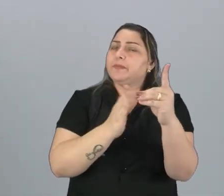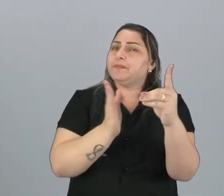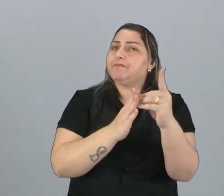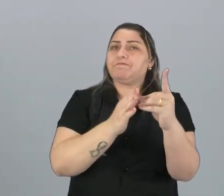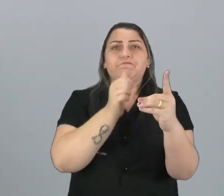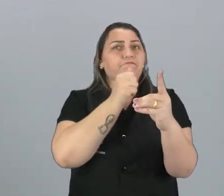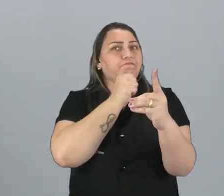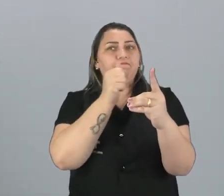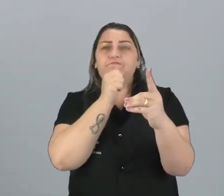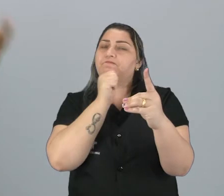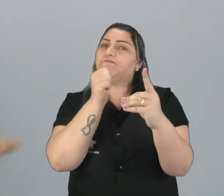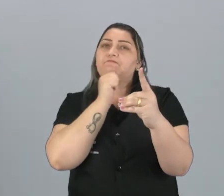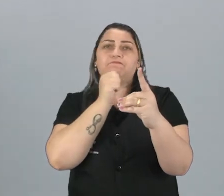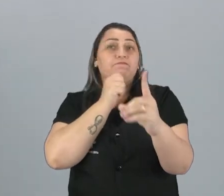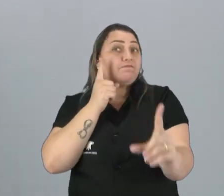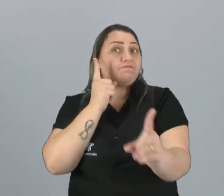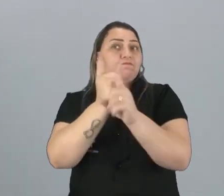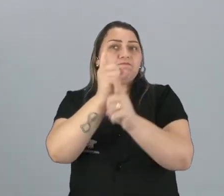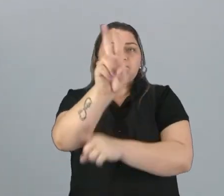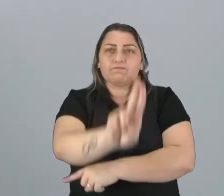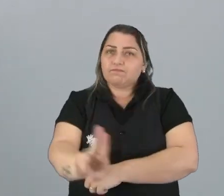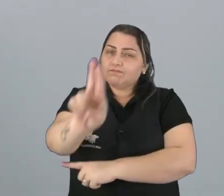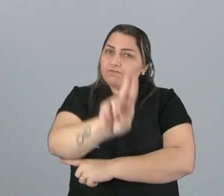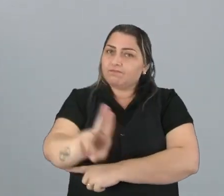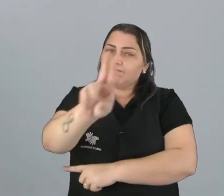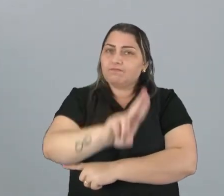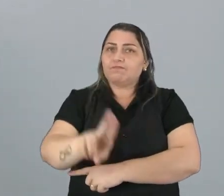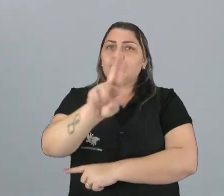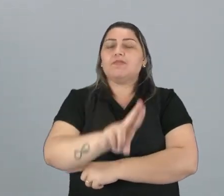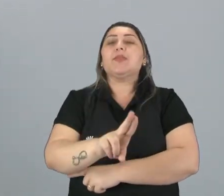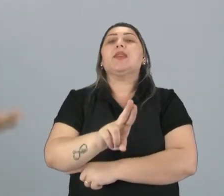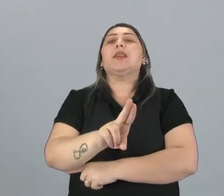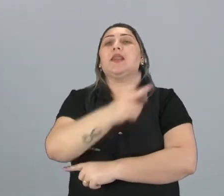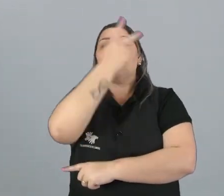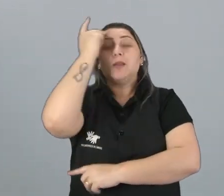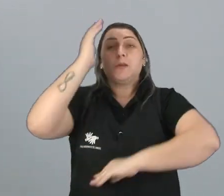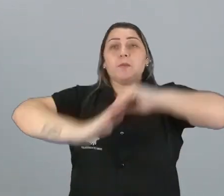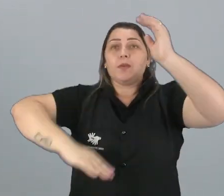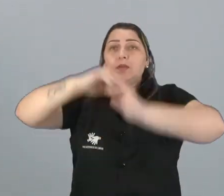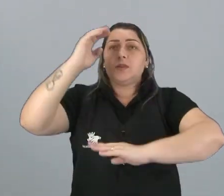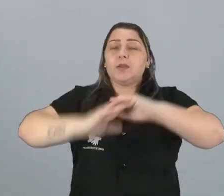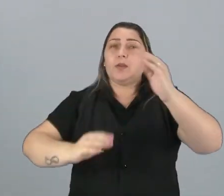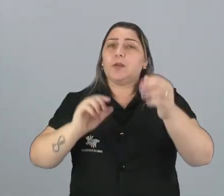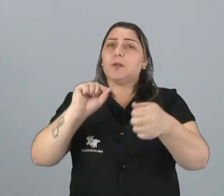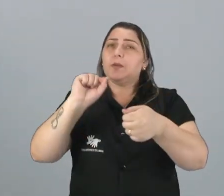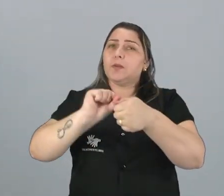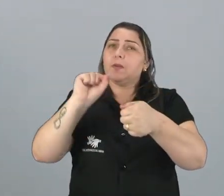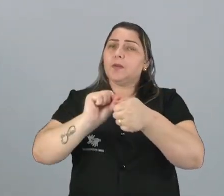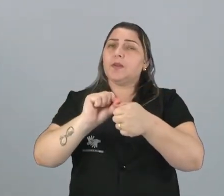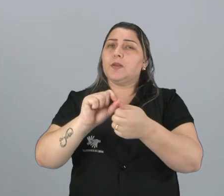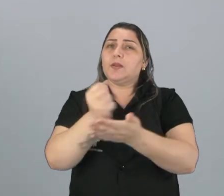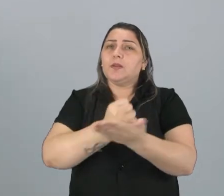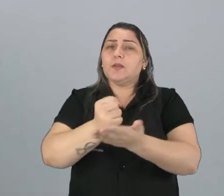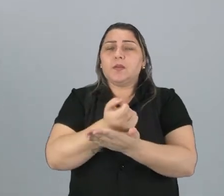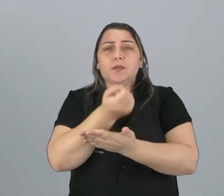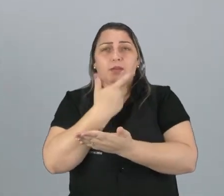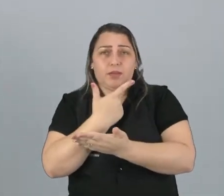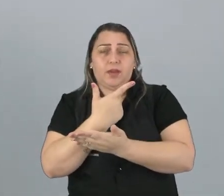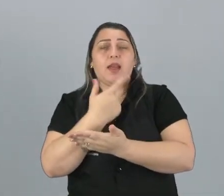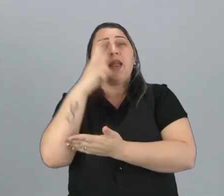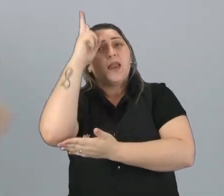e que muitas delas, ainda não foram nem utilizadas, ainda pelos fármacos, para a produção de remédios. Mas é bom lembrar, que